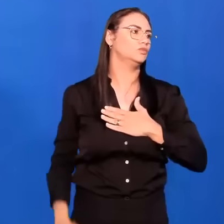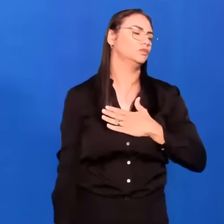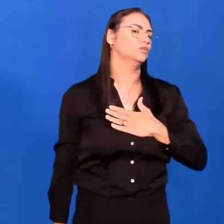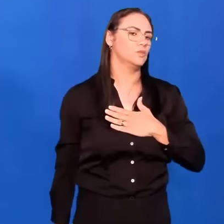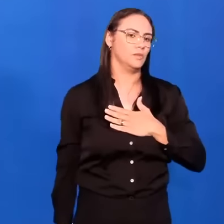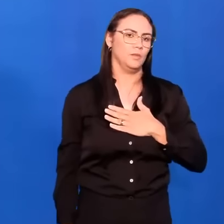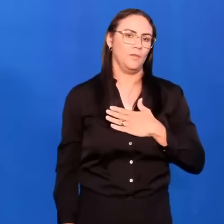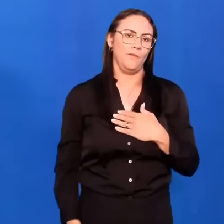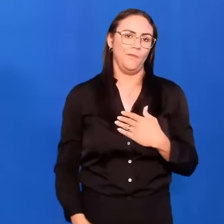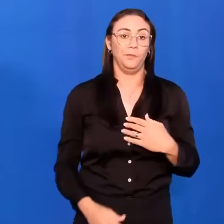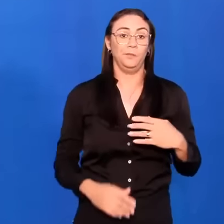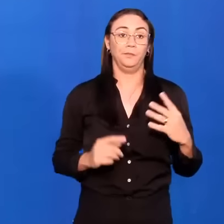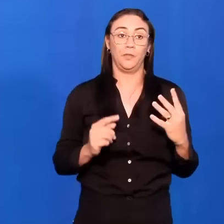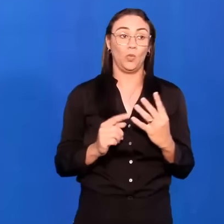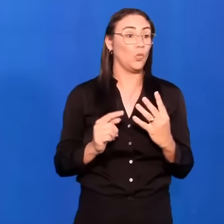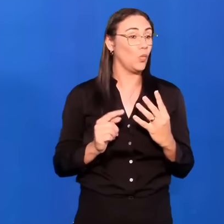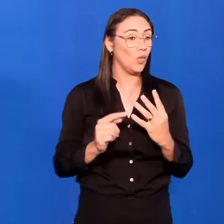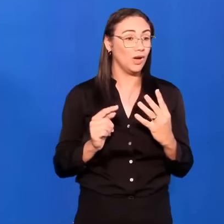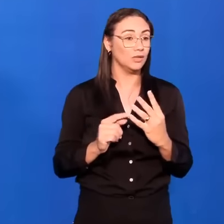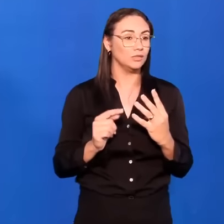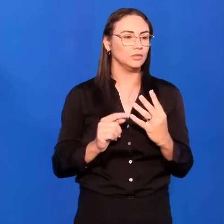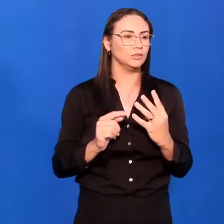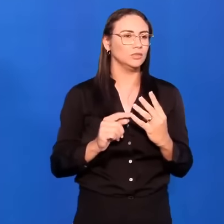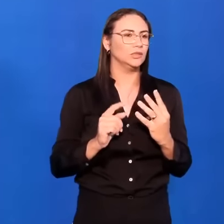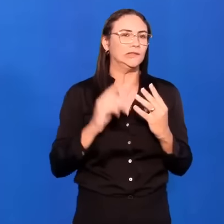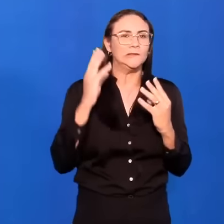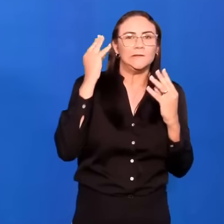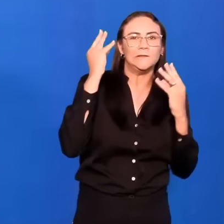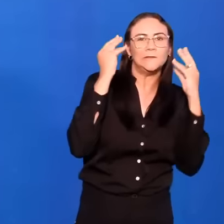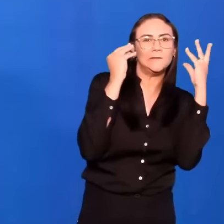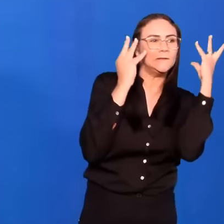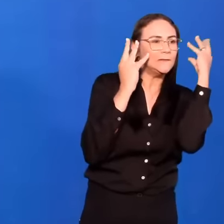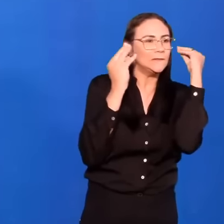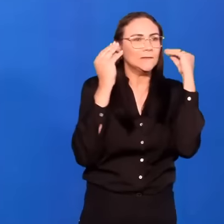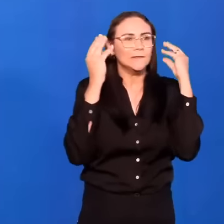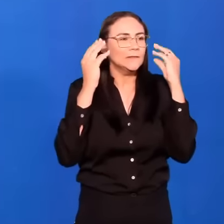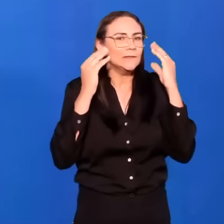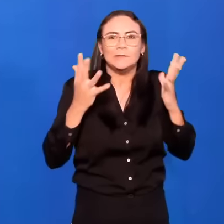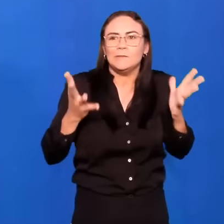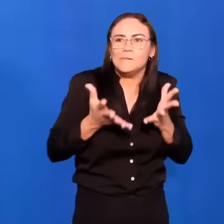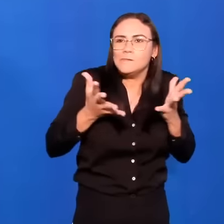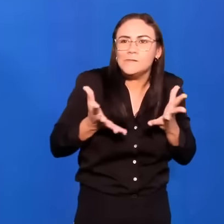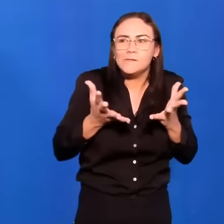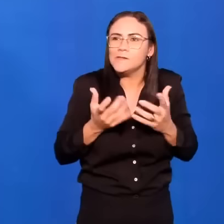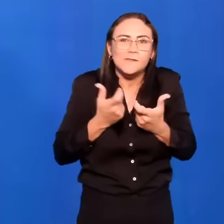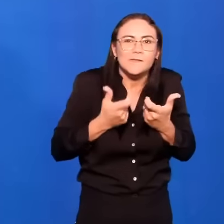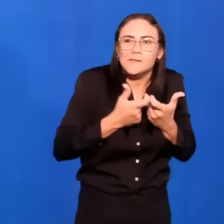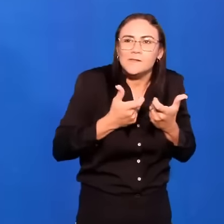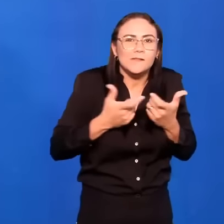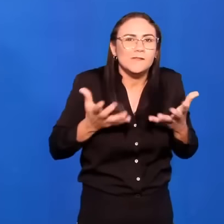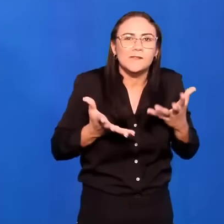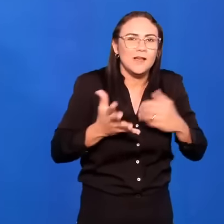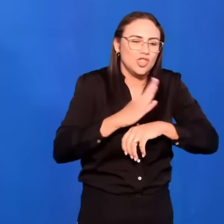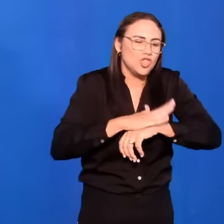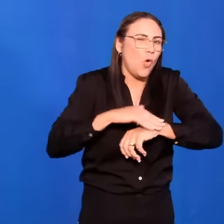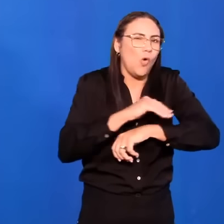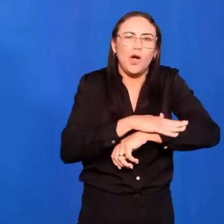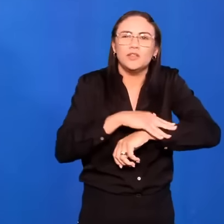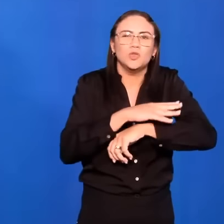Quarto, não estimulá-lo sexualmente, sem poder supri-lo legitimamente. Carícias,